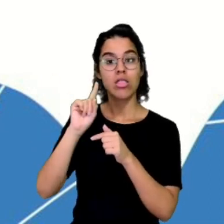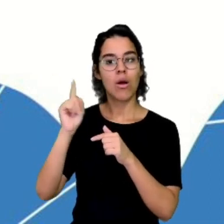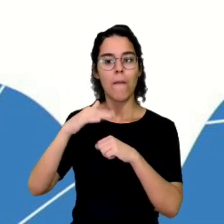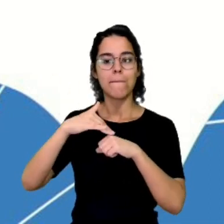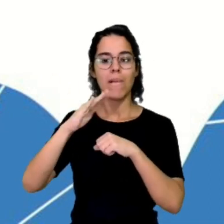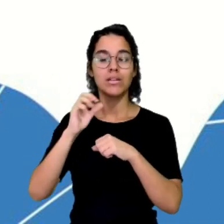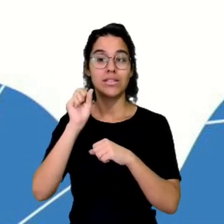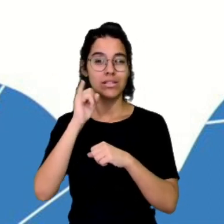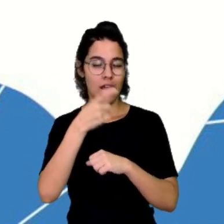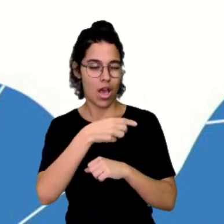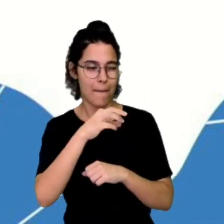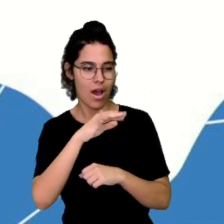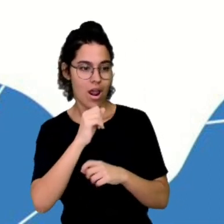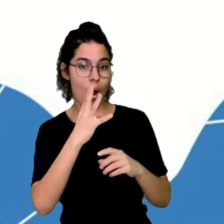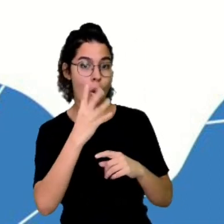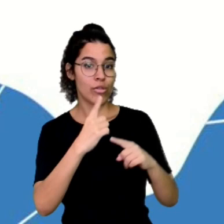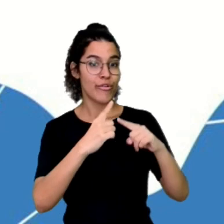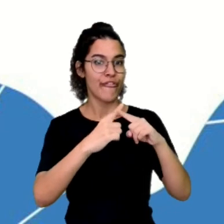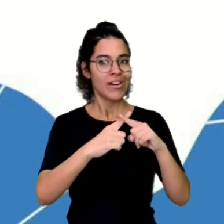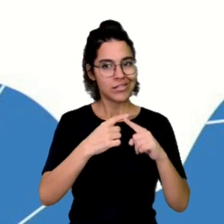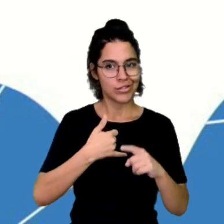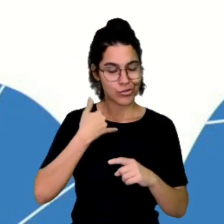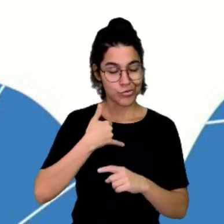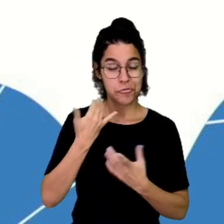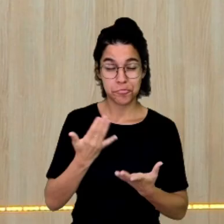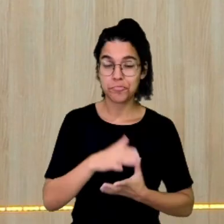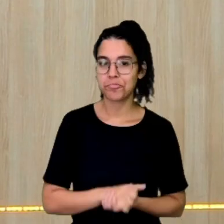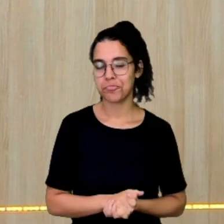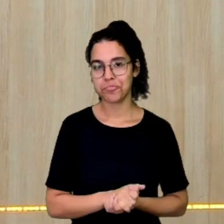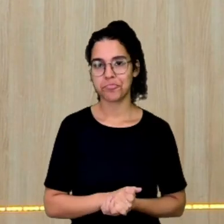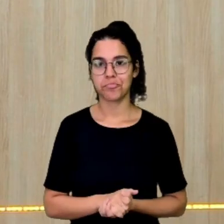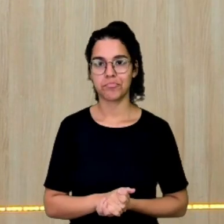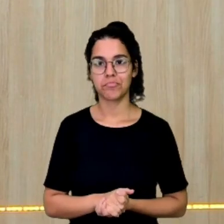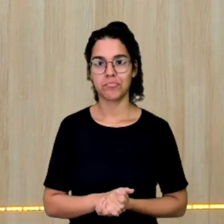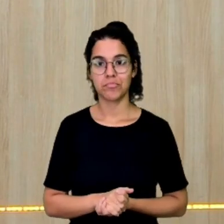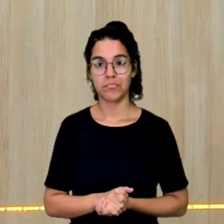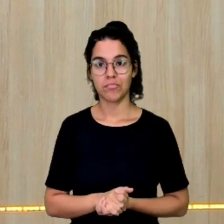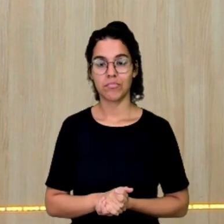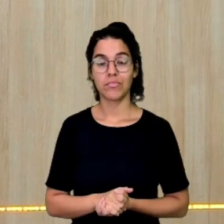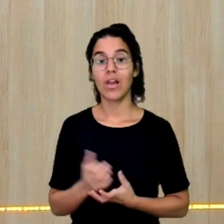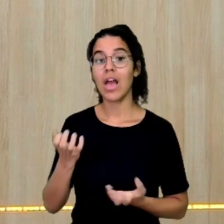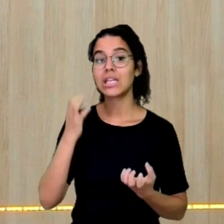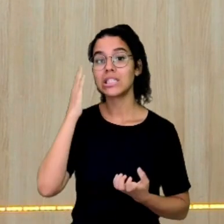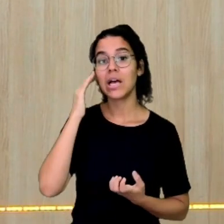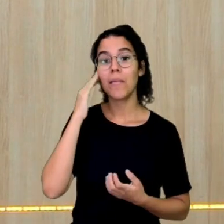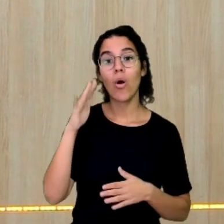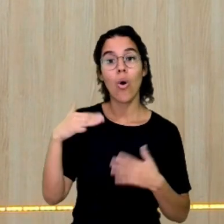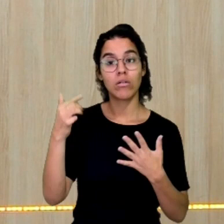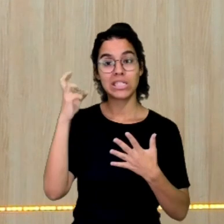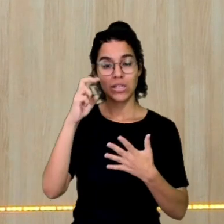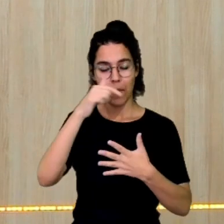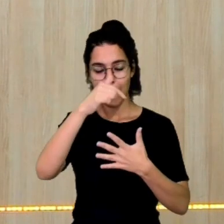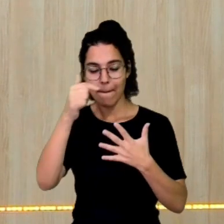da idade de Maria. Então, bora lá! Ó, ele quer saber aí qual dessas cinco